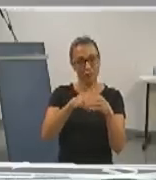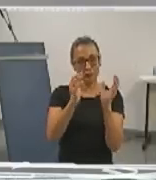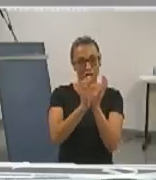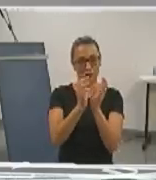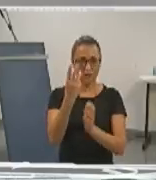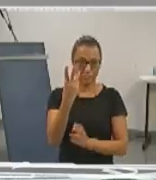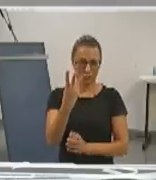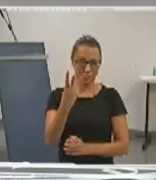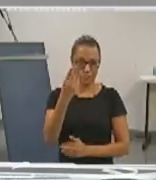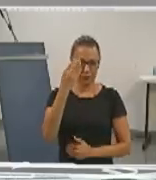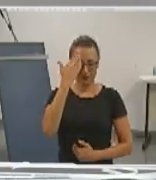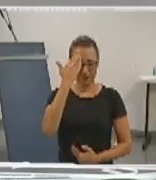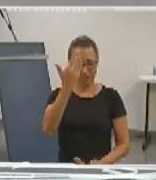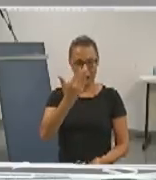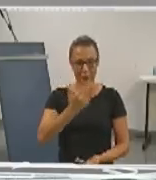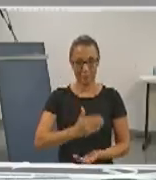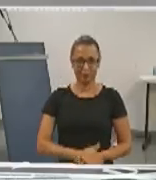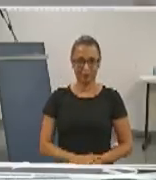avançar. Muito obrigada.